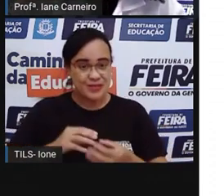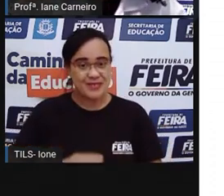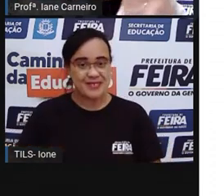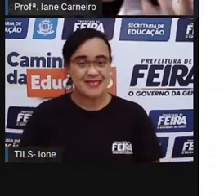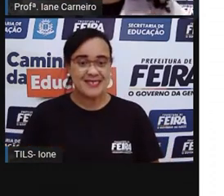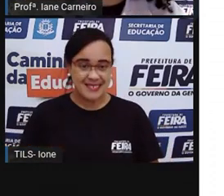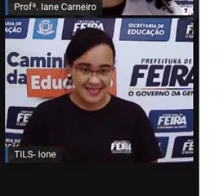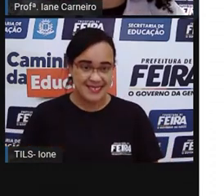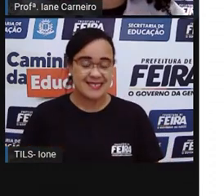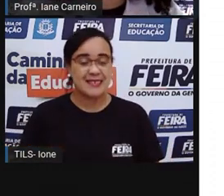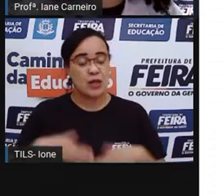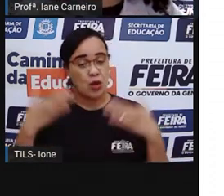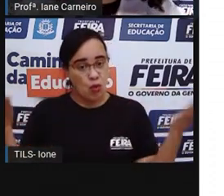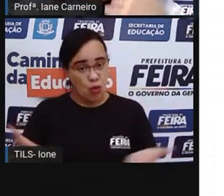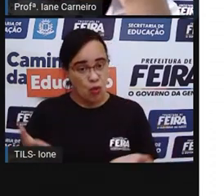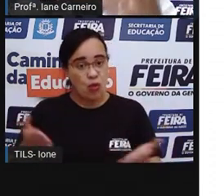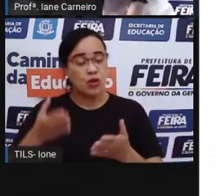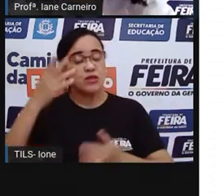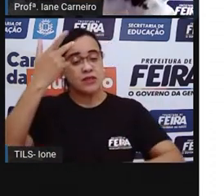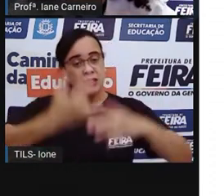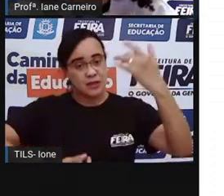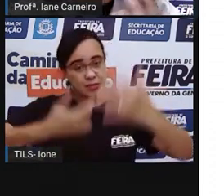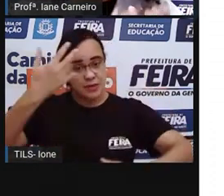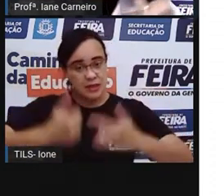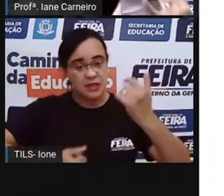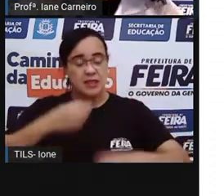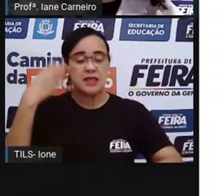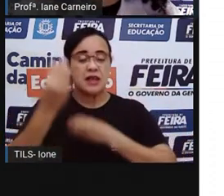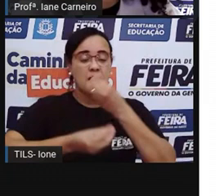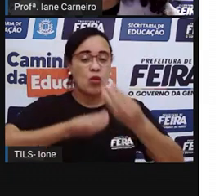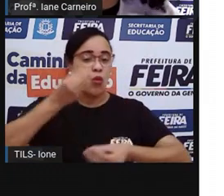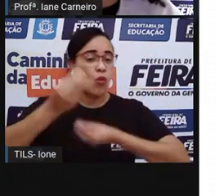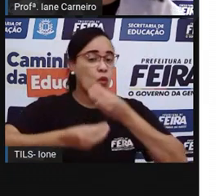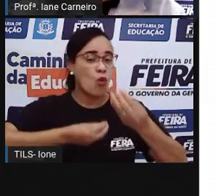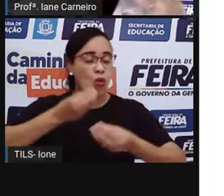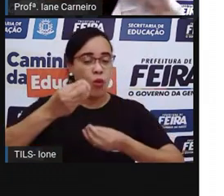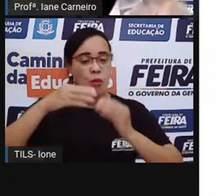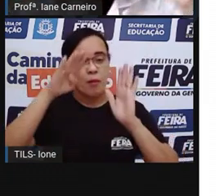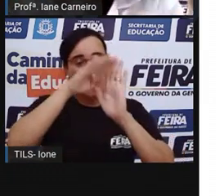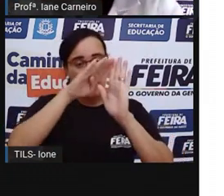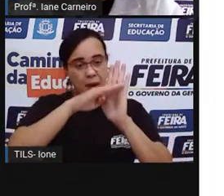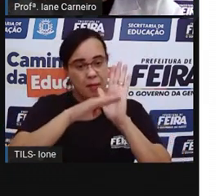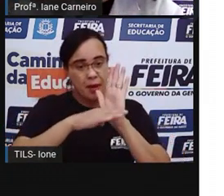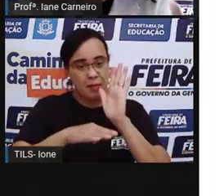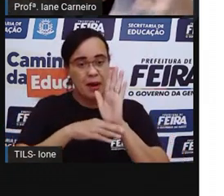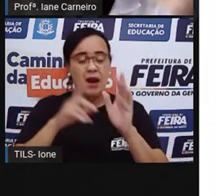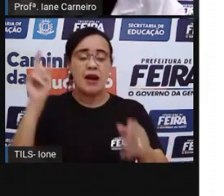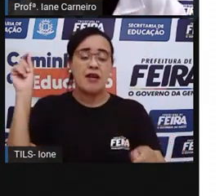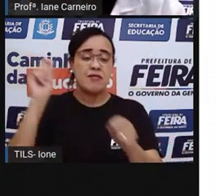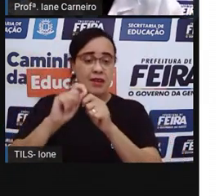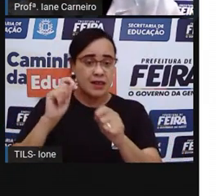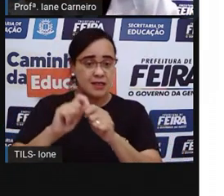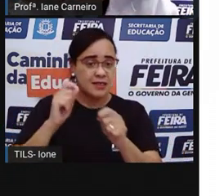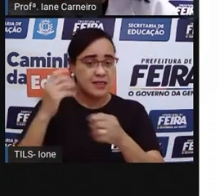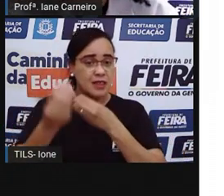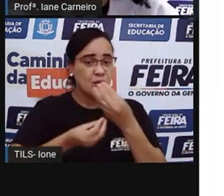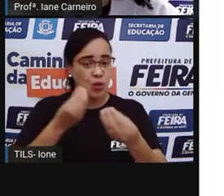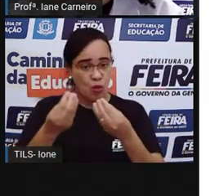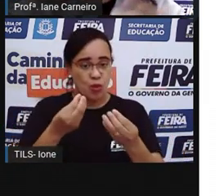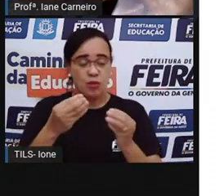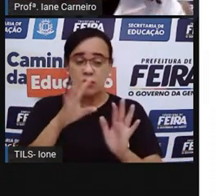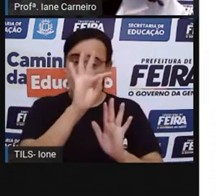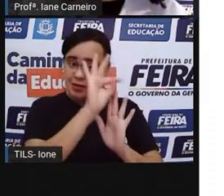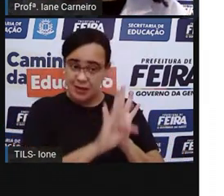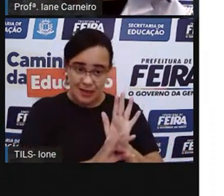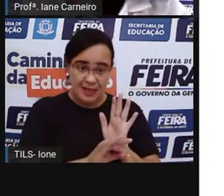Então, a Pró vai explicar para vocês como fazer a bolinha de sabão, né? Então, esse texto, ele faz parte da rotina de vocês.